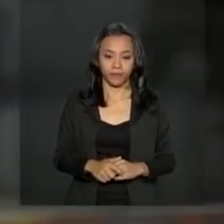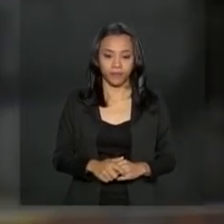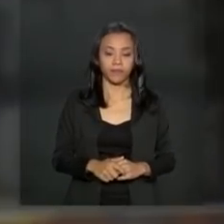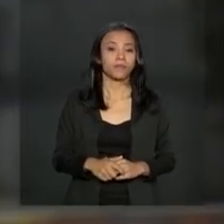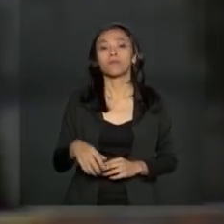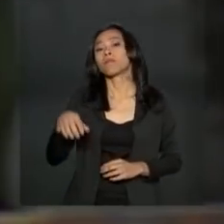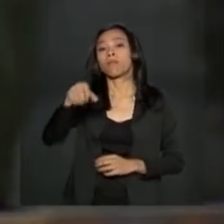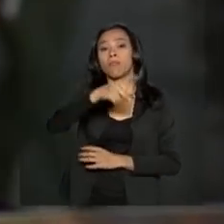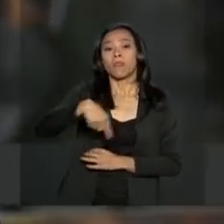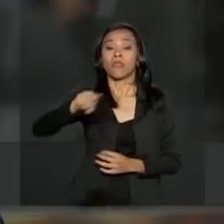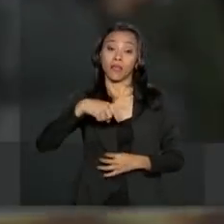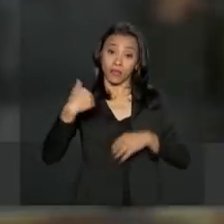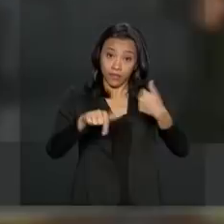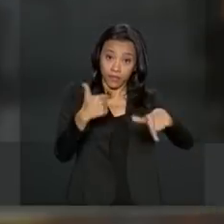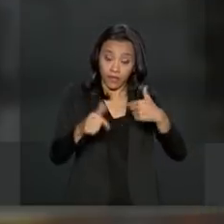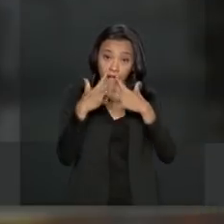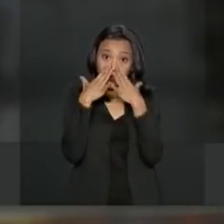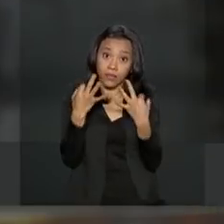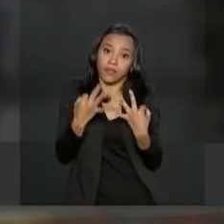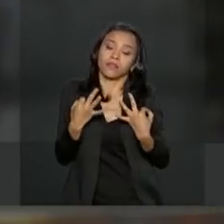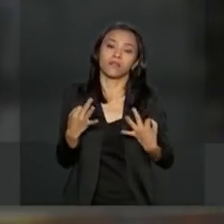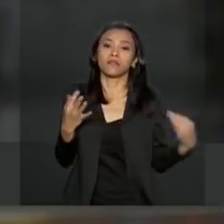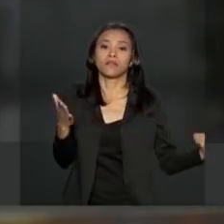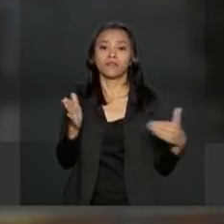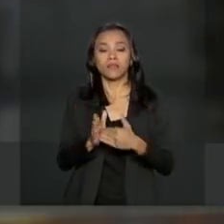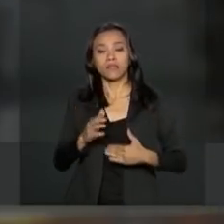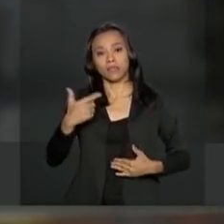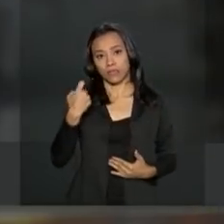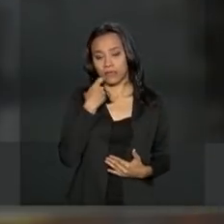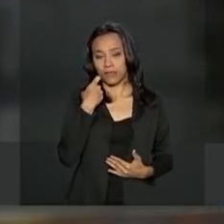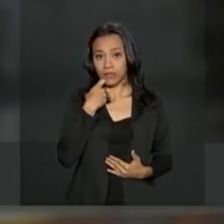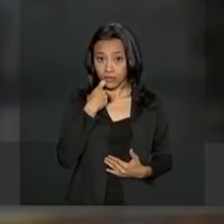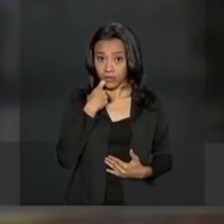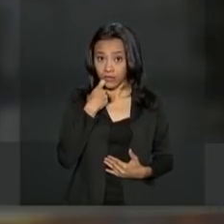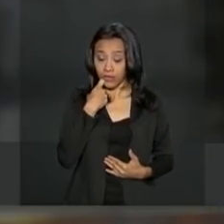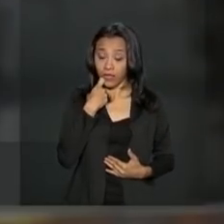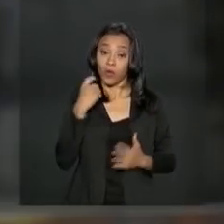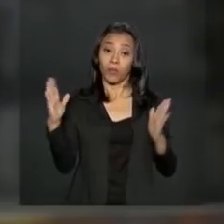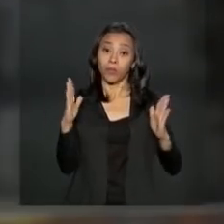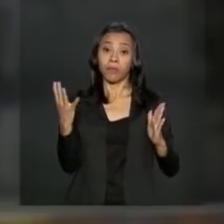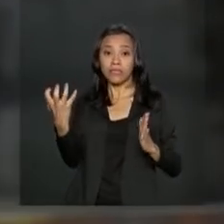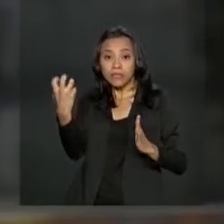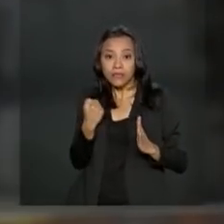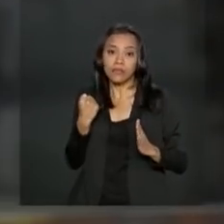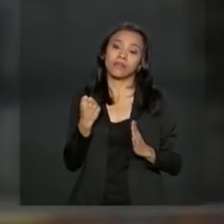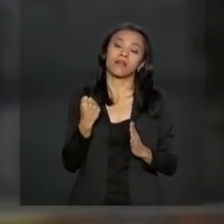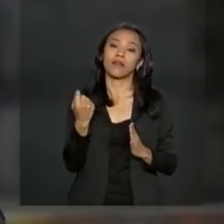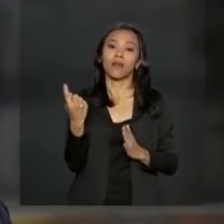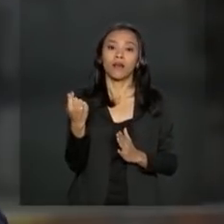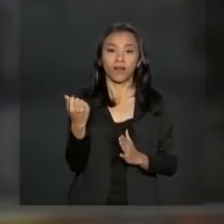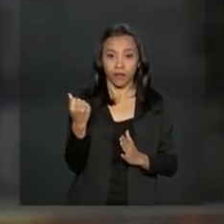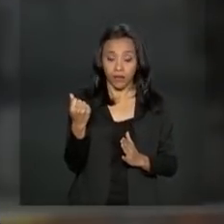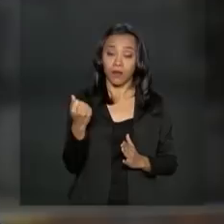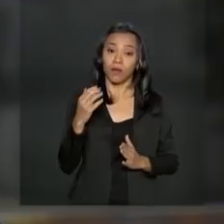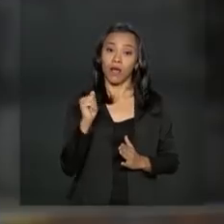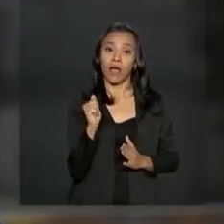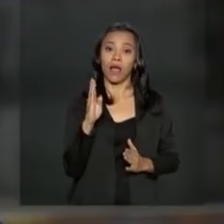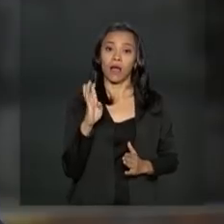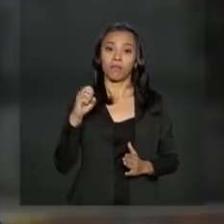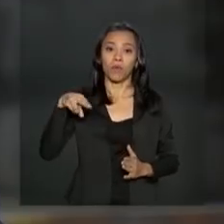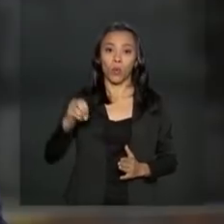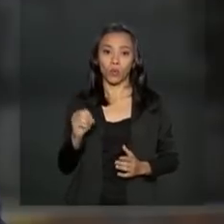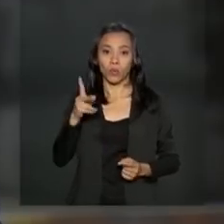Os trabalhadores devem ficar atentos. Vai até sexta-feira o prazo para sacar o abono salarial 2016, abono salarial